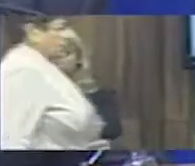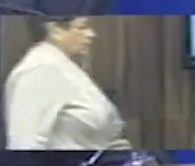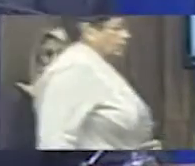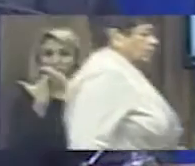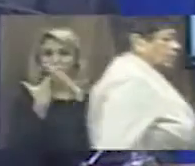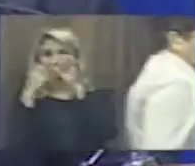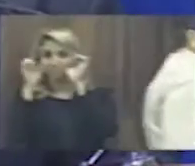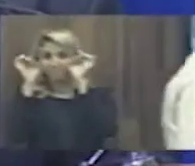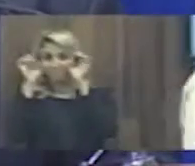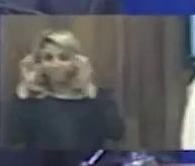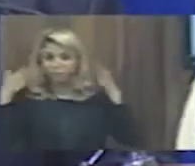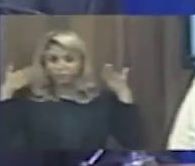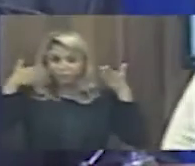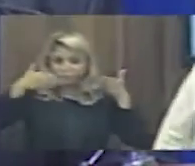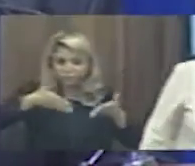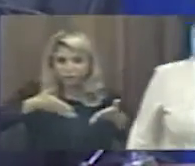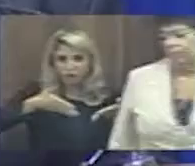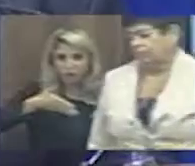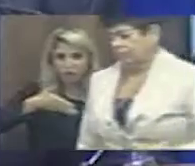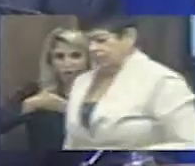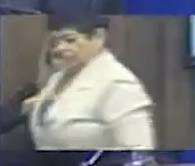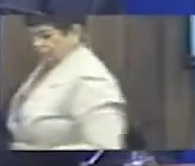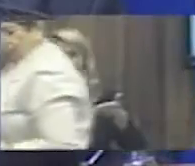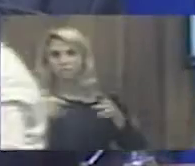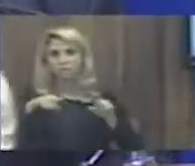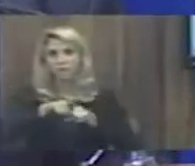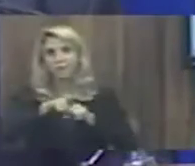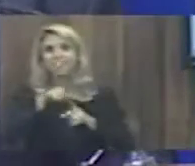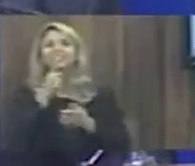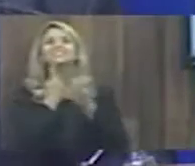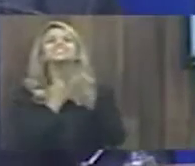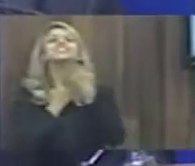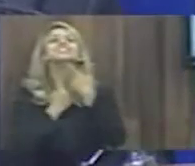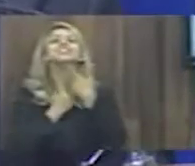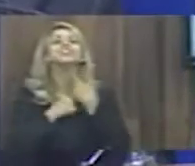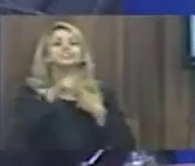desejadas por ele.